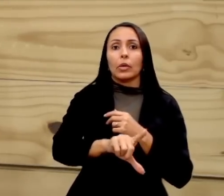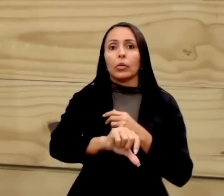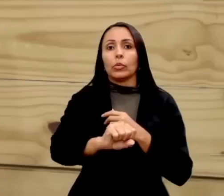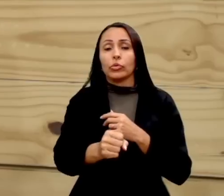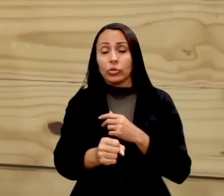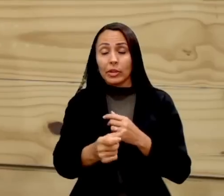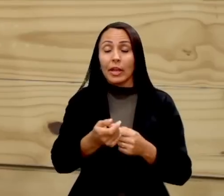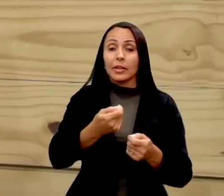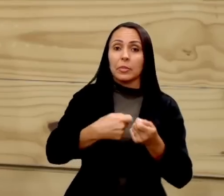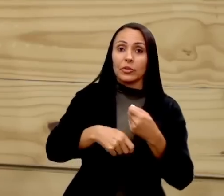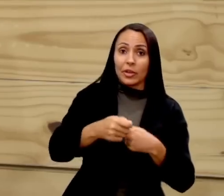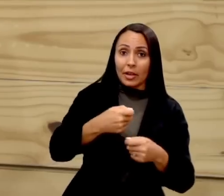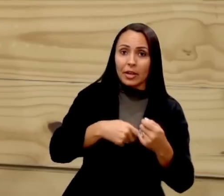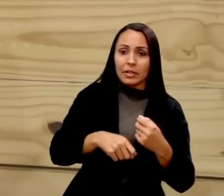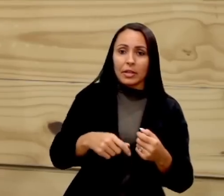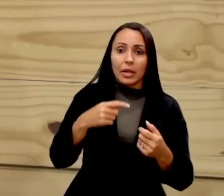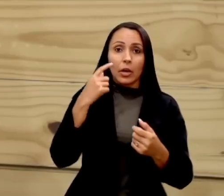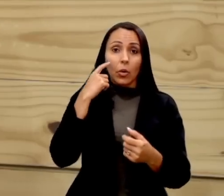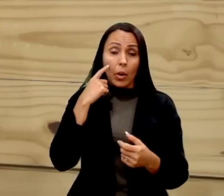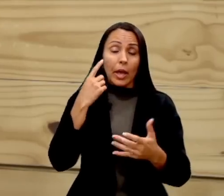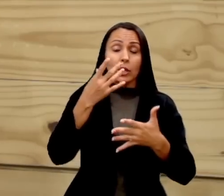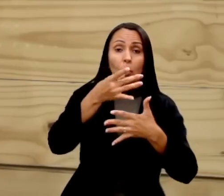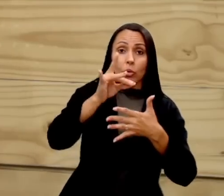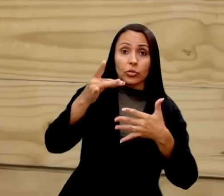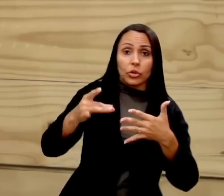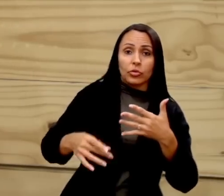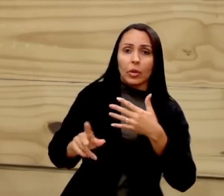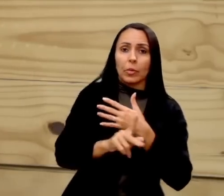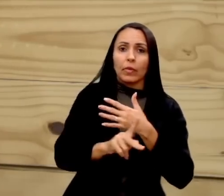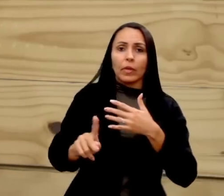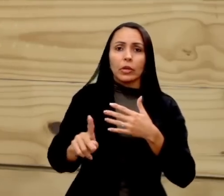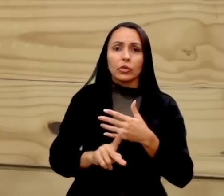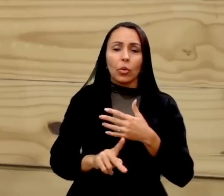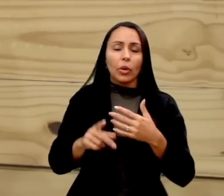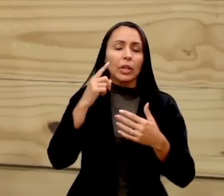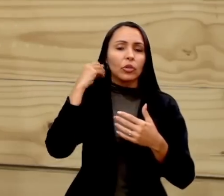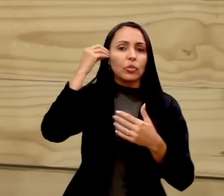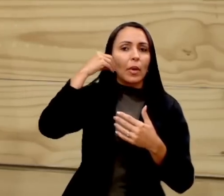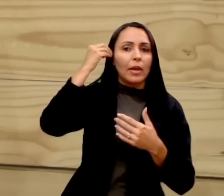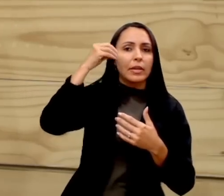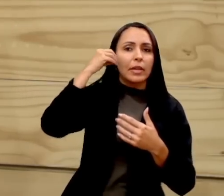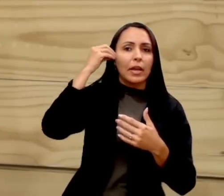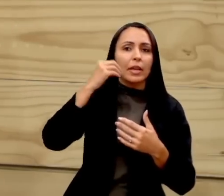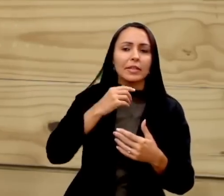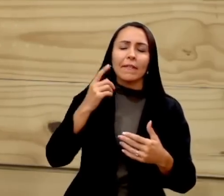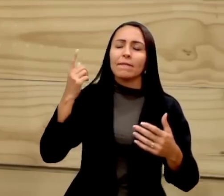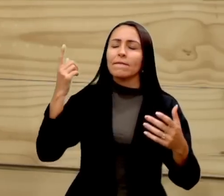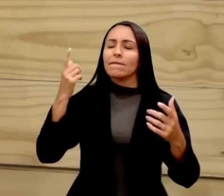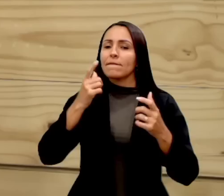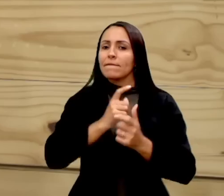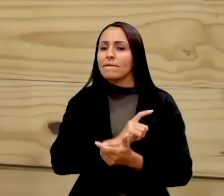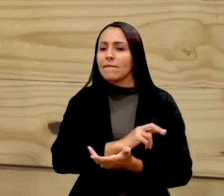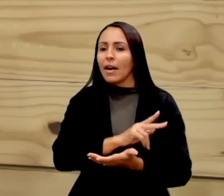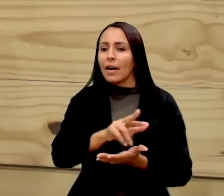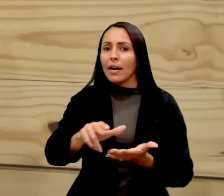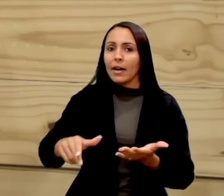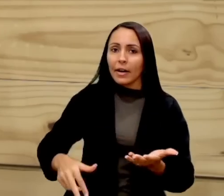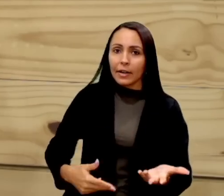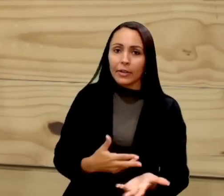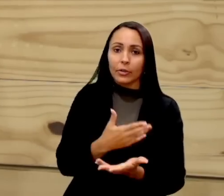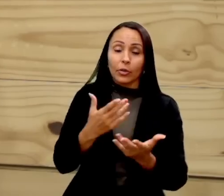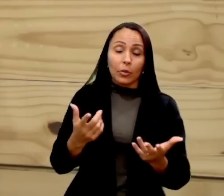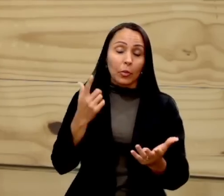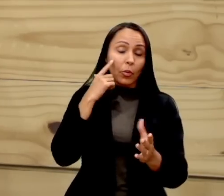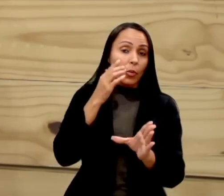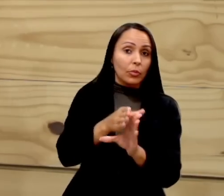administrador, professor de logística e tem uma ampla experiência como consultor no setor e